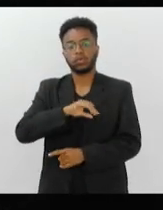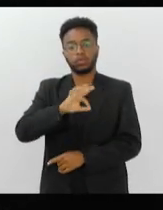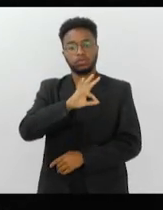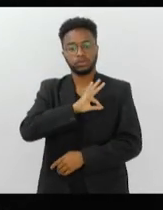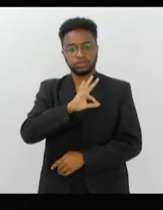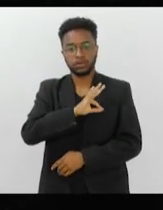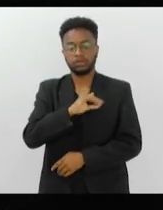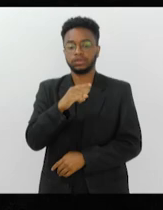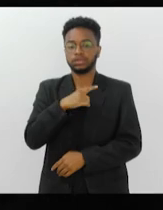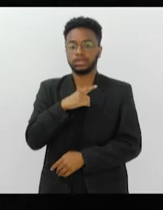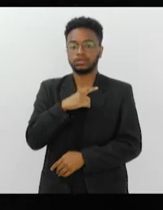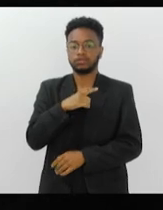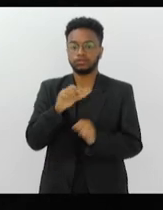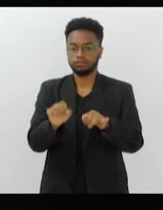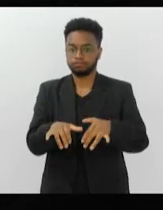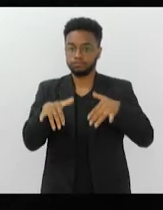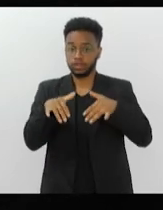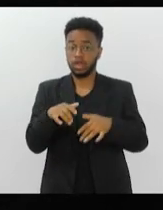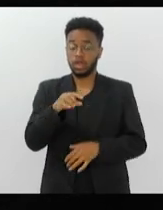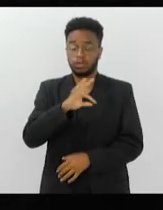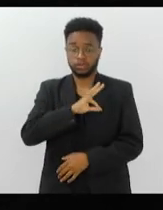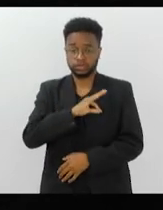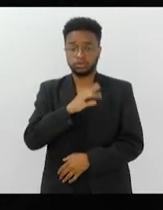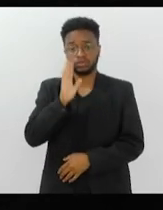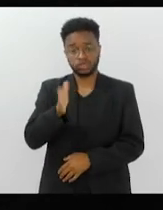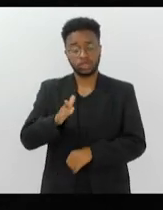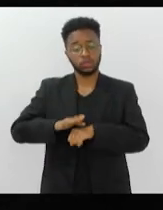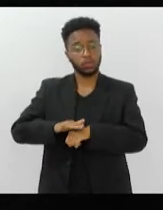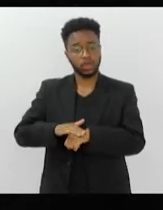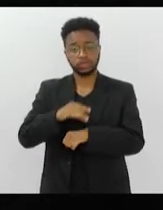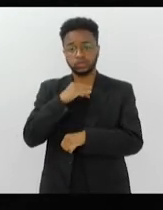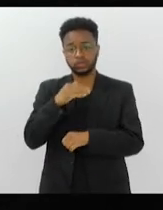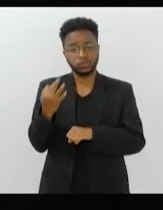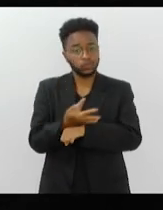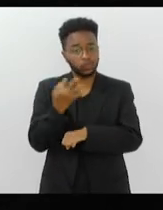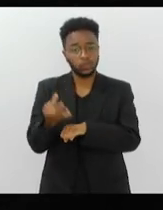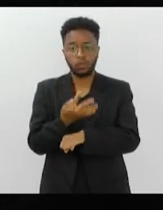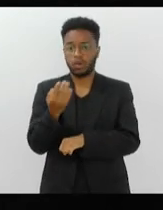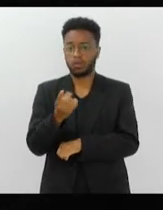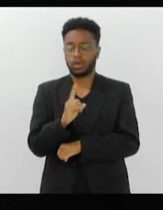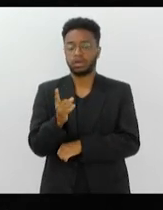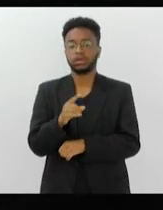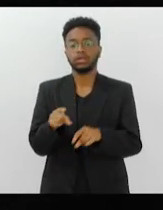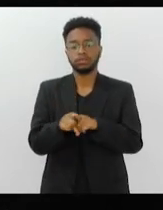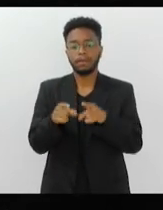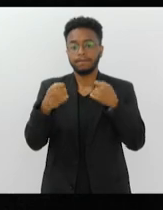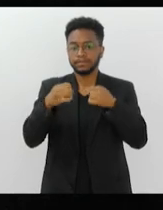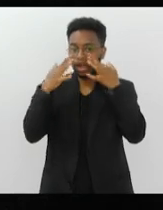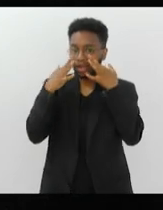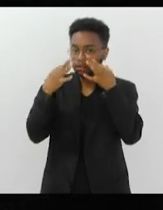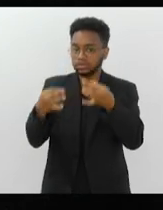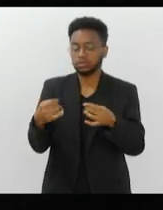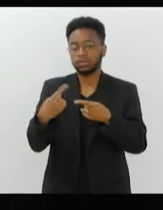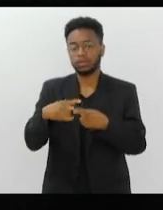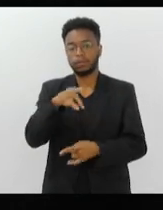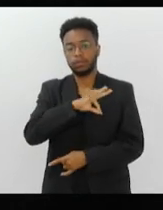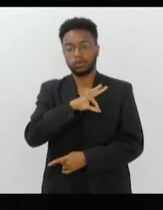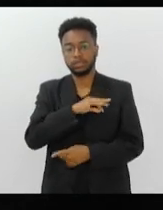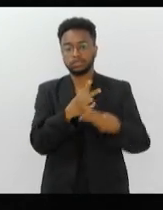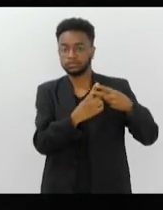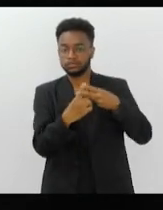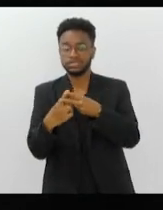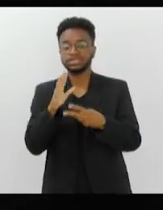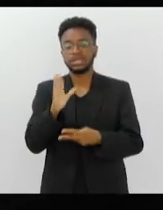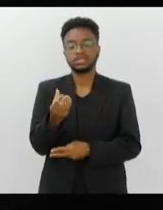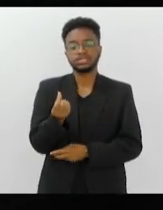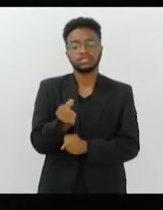aqui, nossos policiais estão doentes, eles não aguentam mais, eles precisam de uma atenção, nossa Polícia Penal, com quase seis